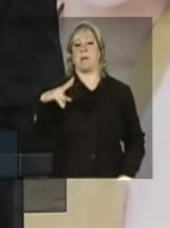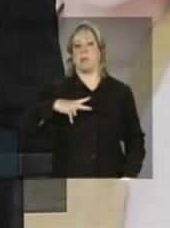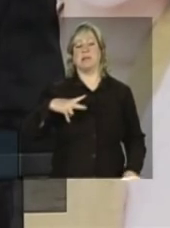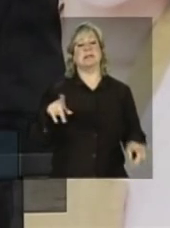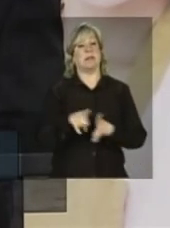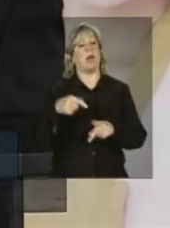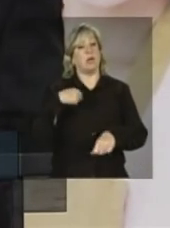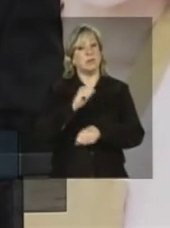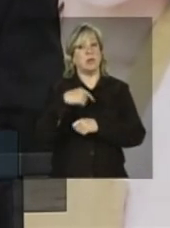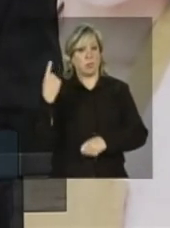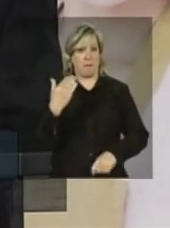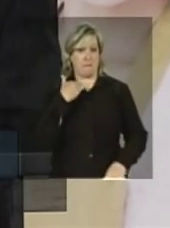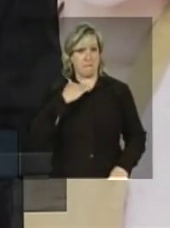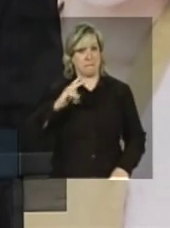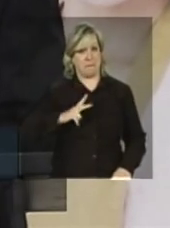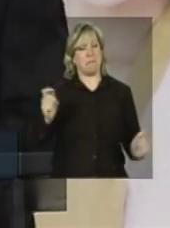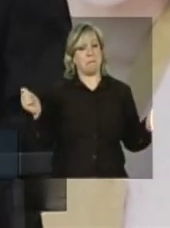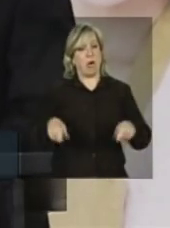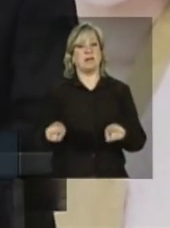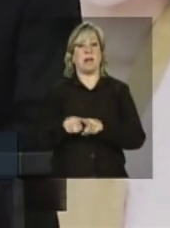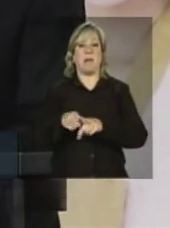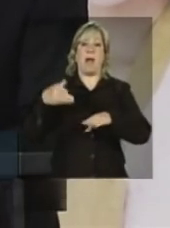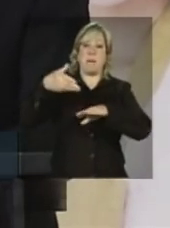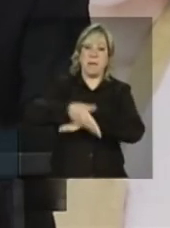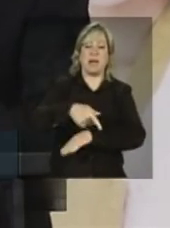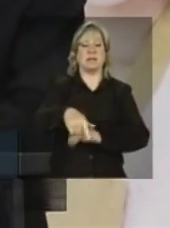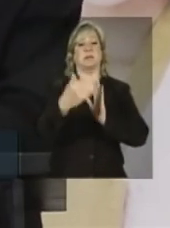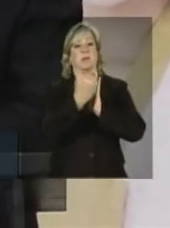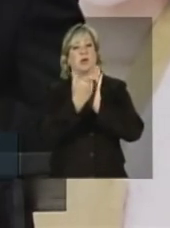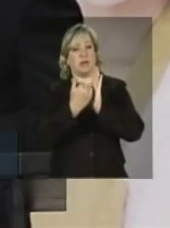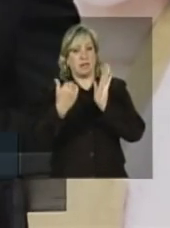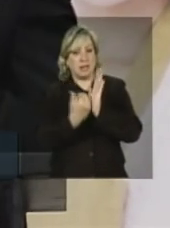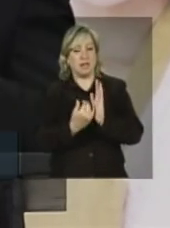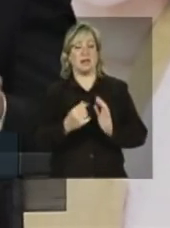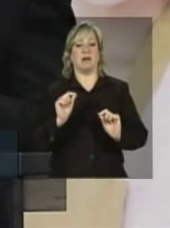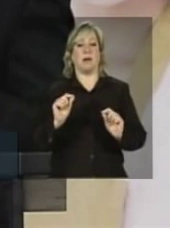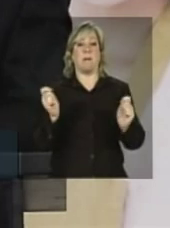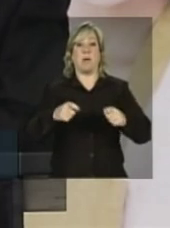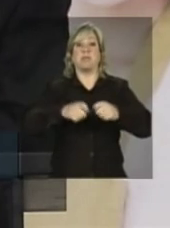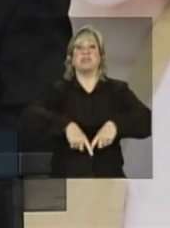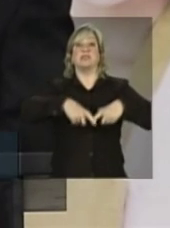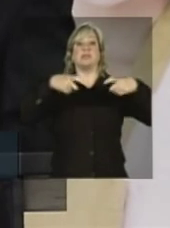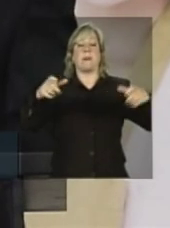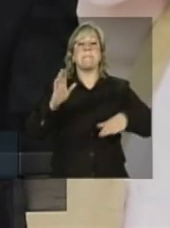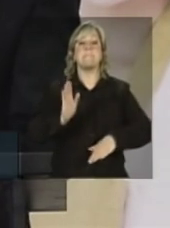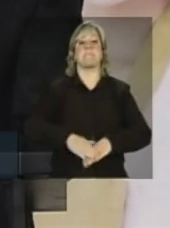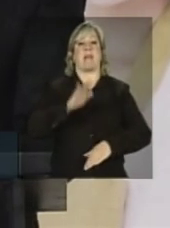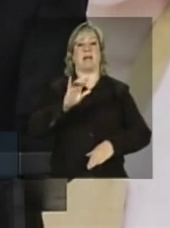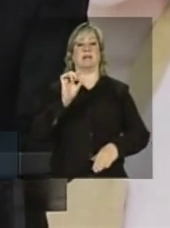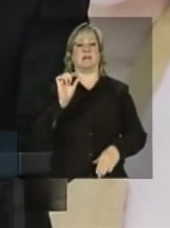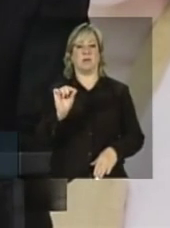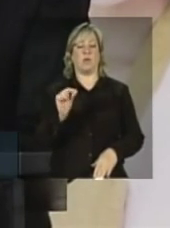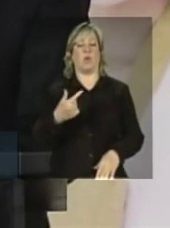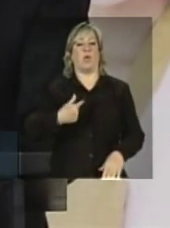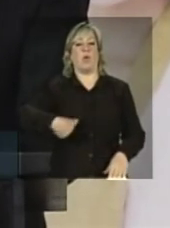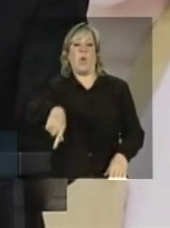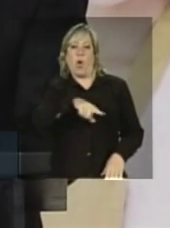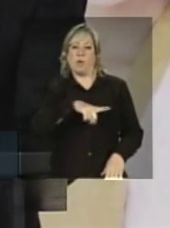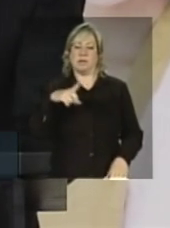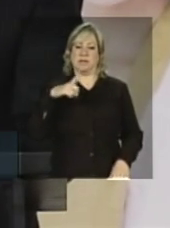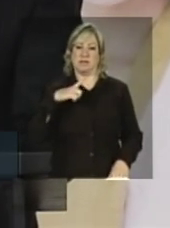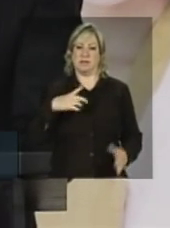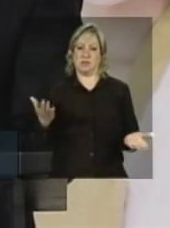espero que os bancos privados também participem desse programa, de modo que ele seja ainda mais amplo daquele que nós estamos